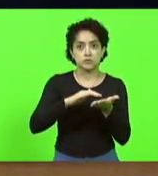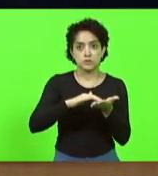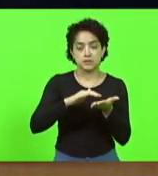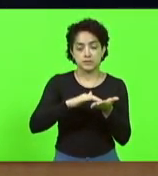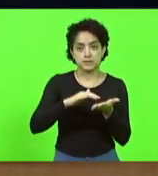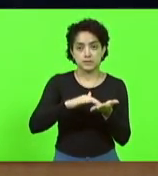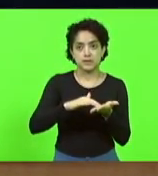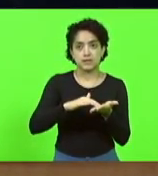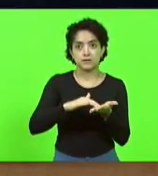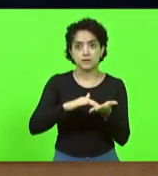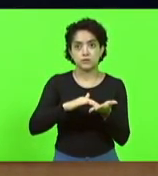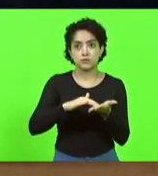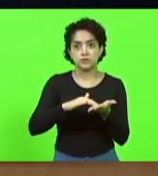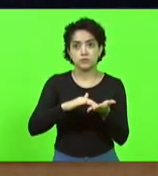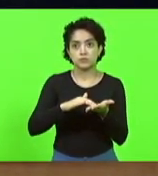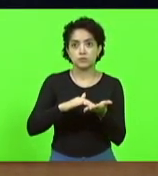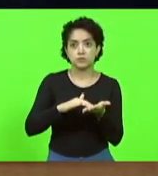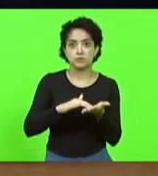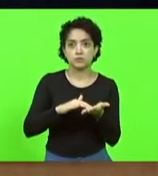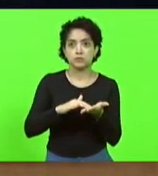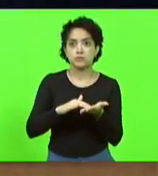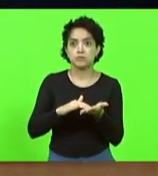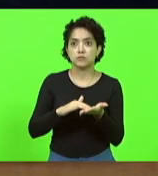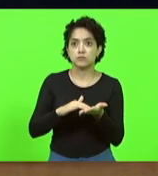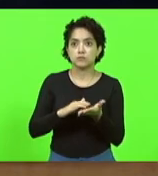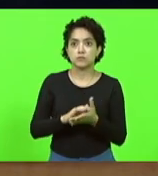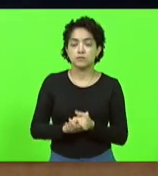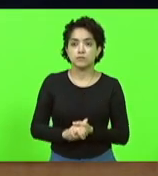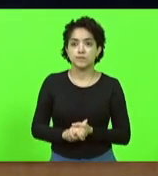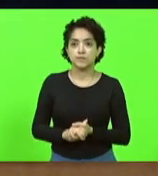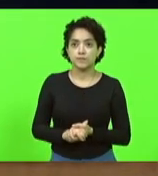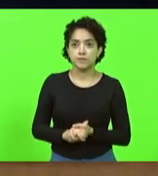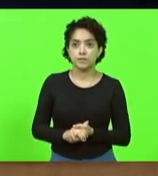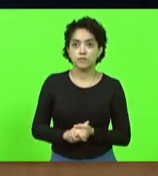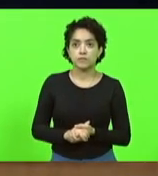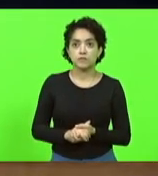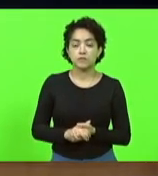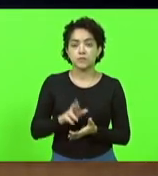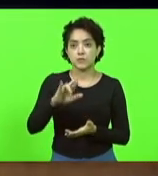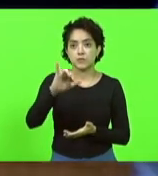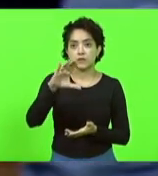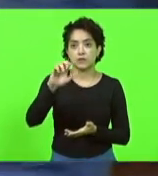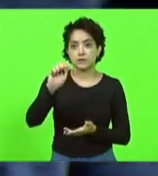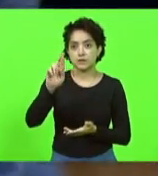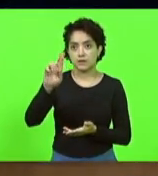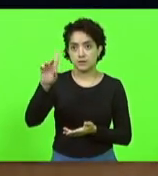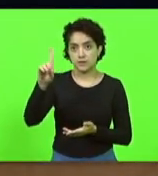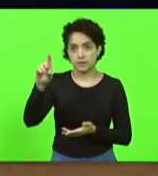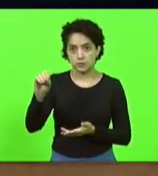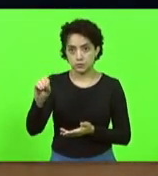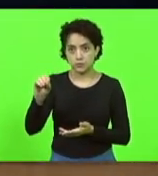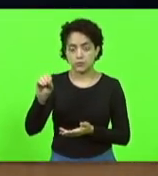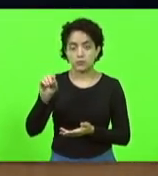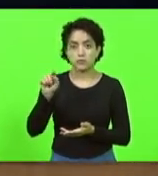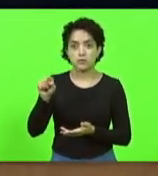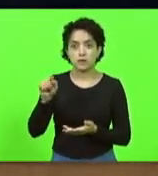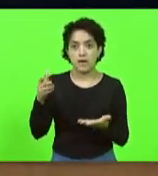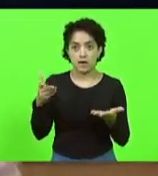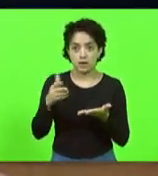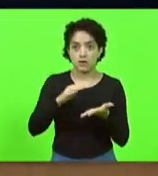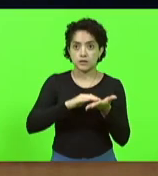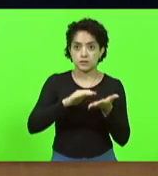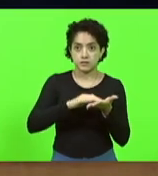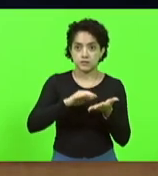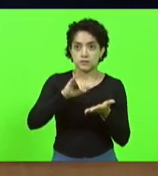Ricardo Gouveia, obrigado, o Ricardo Gouveia e agora o secretário